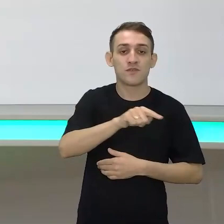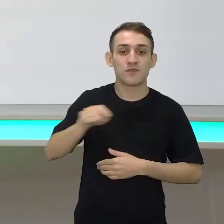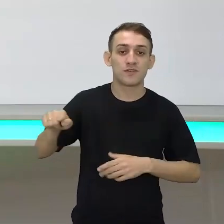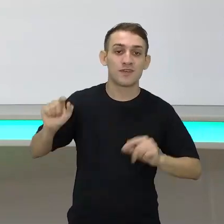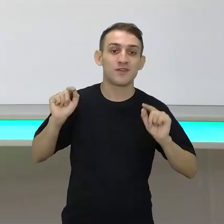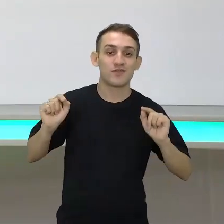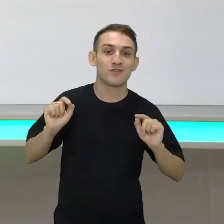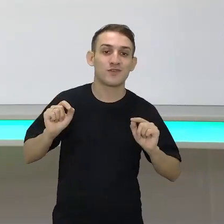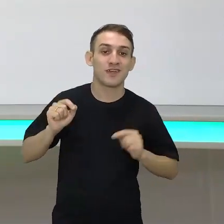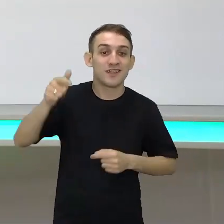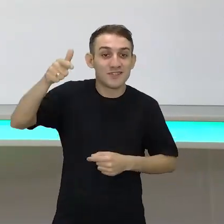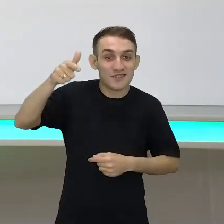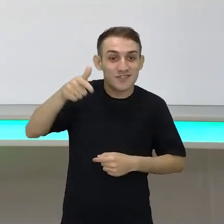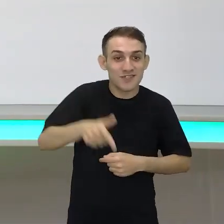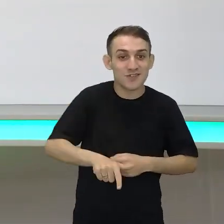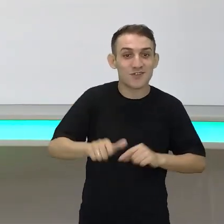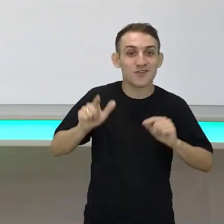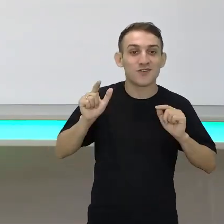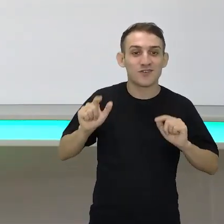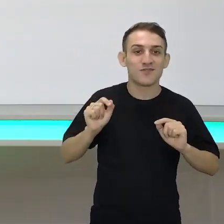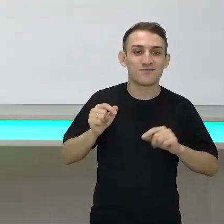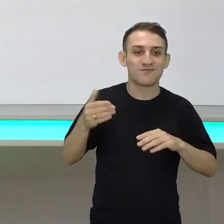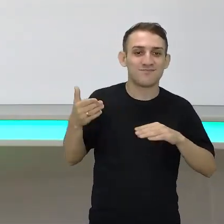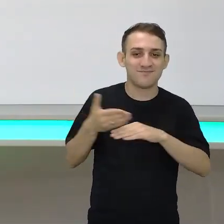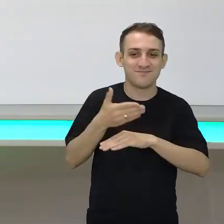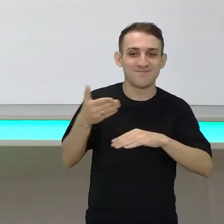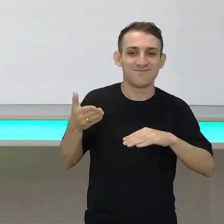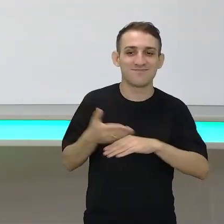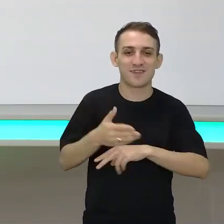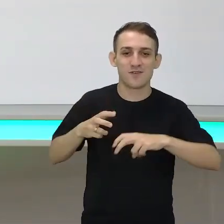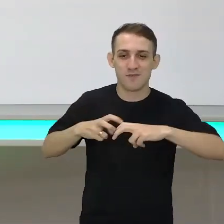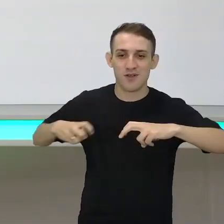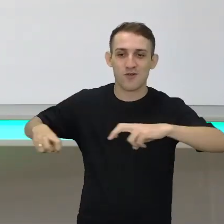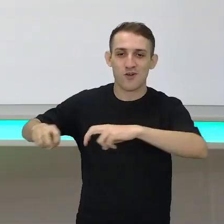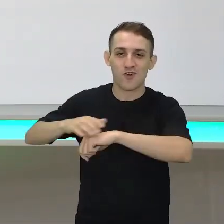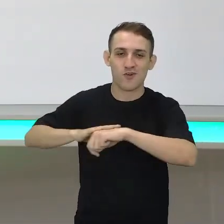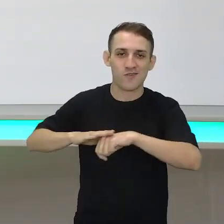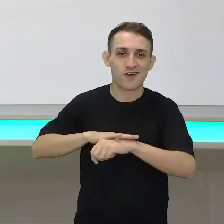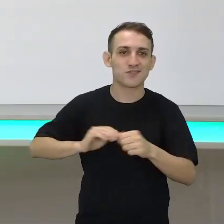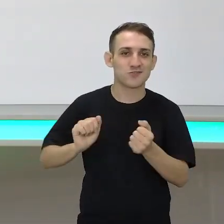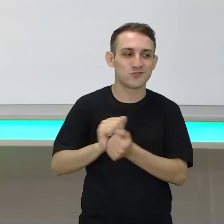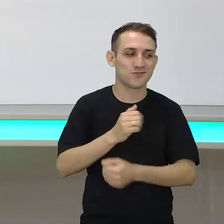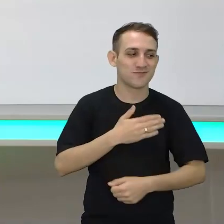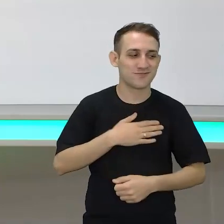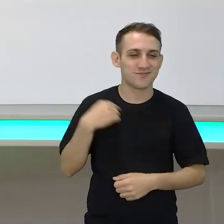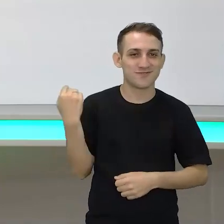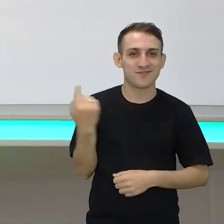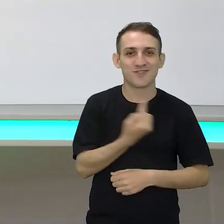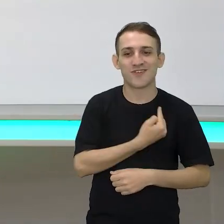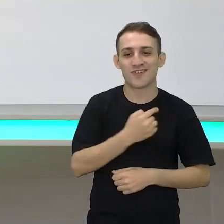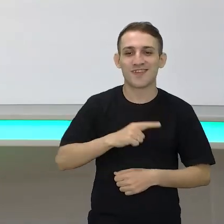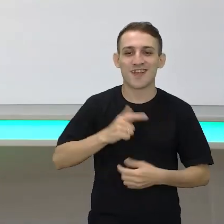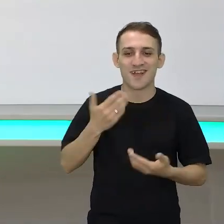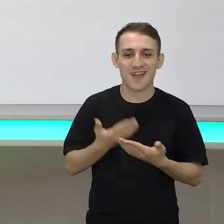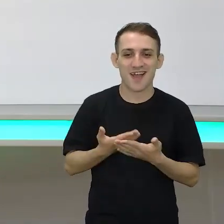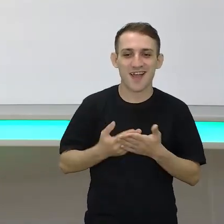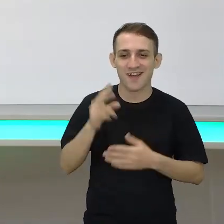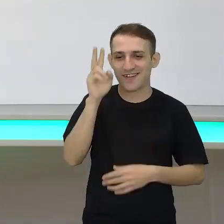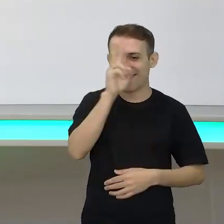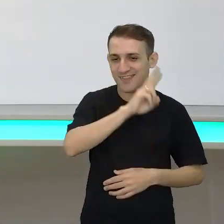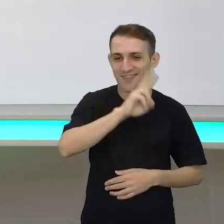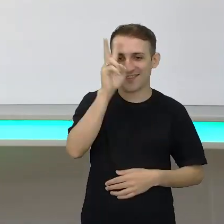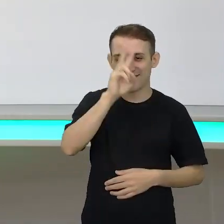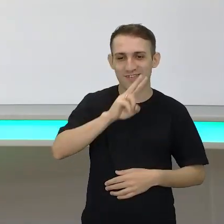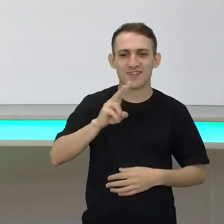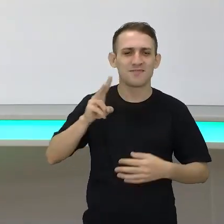mais uma vez, participar de uma grande roda de conversa junto comigo, porque aí a gente vai ter uma grande aula de história. Então,